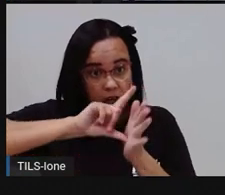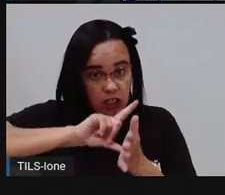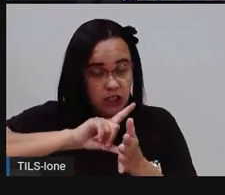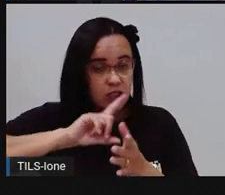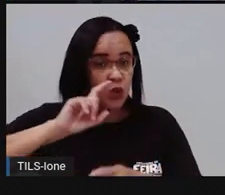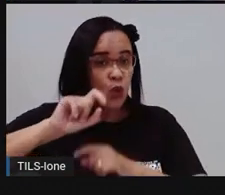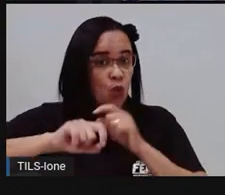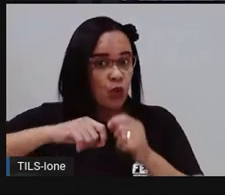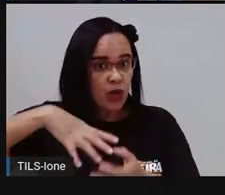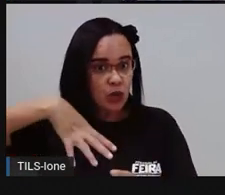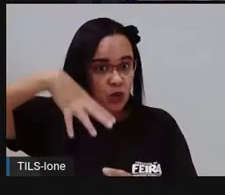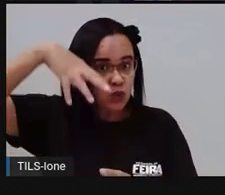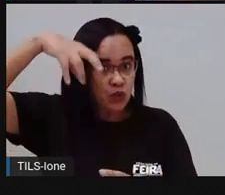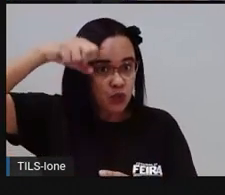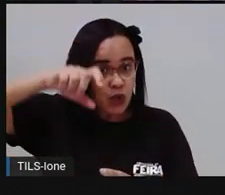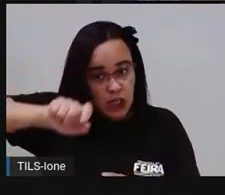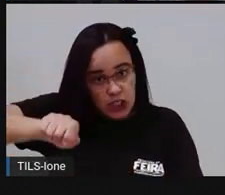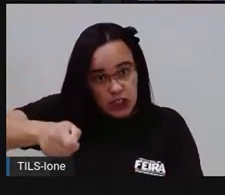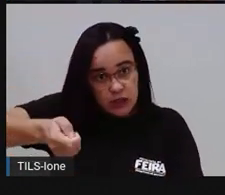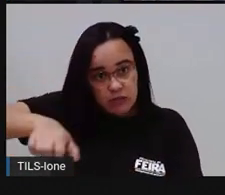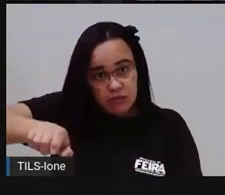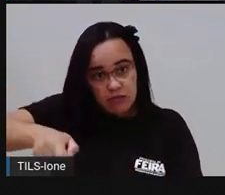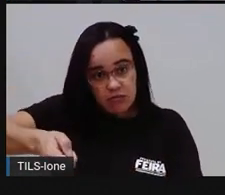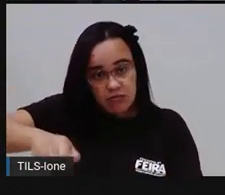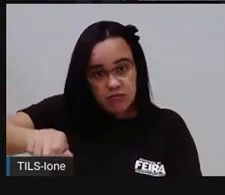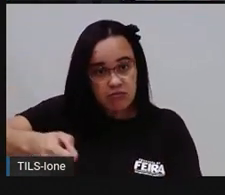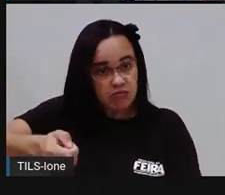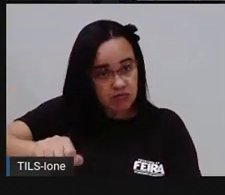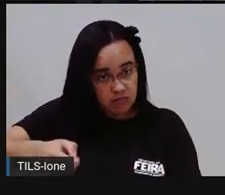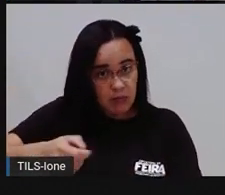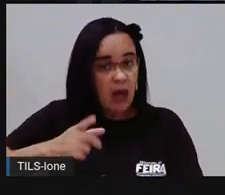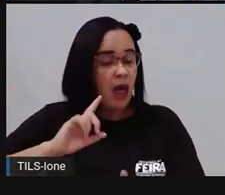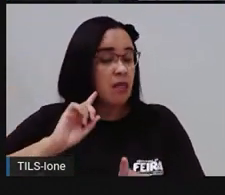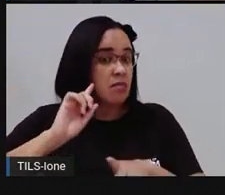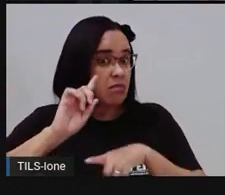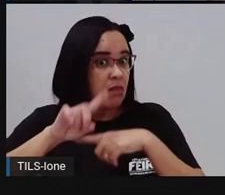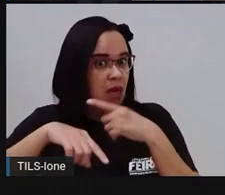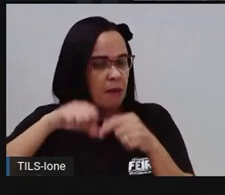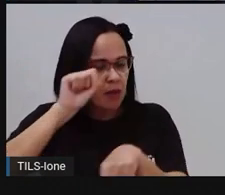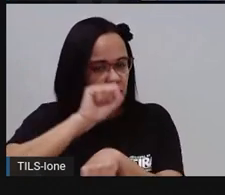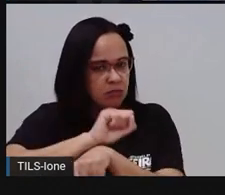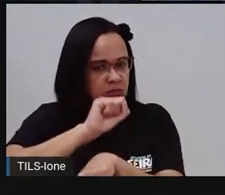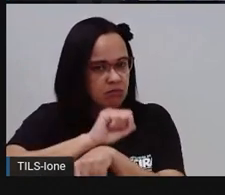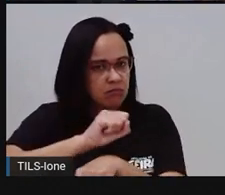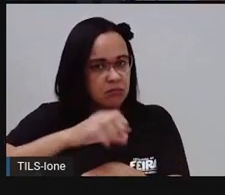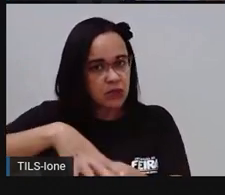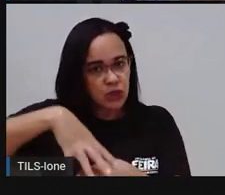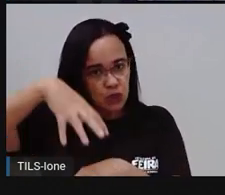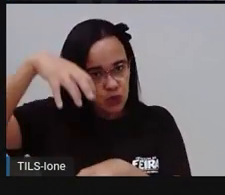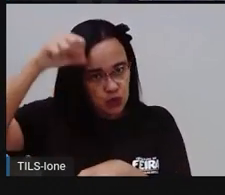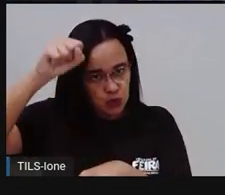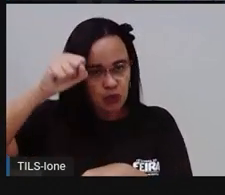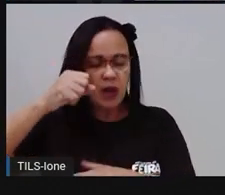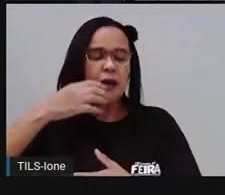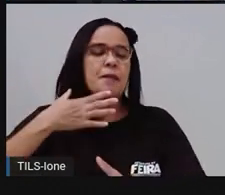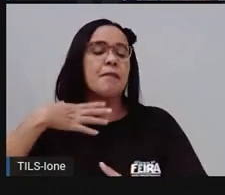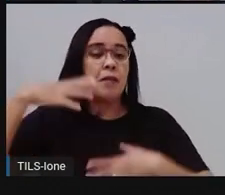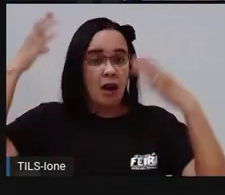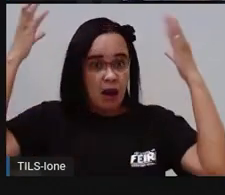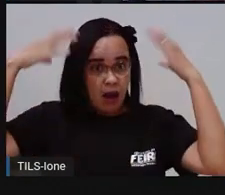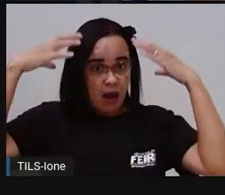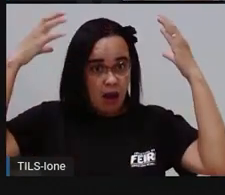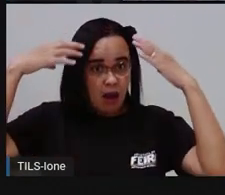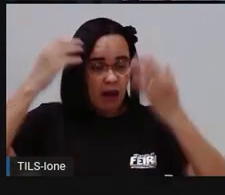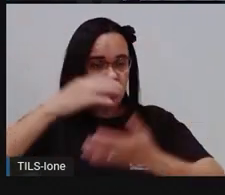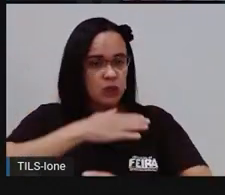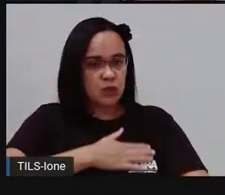corpo, a água está caindo e vai saindo junto com o sabão, né? Então, o correto é a gente se molhar, né? Fecha